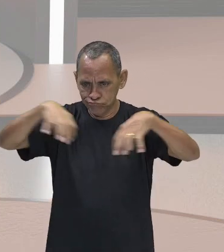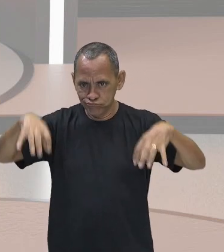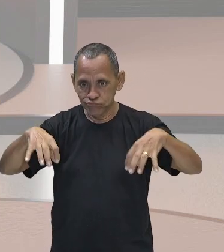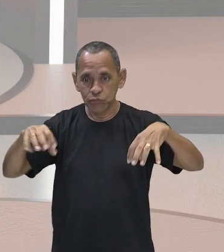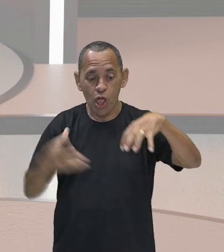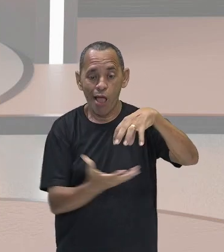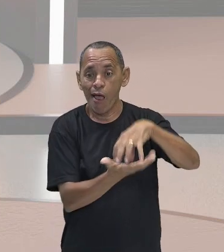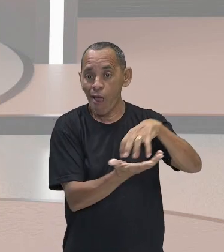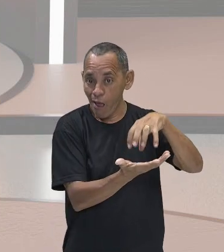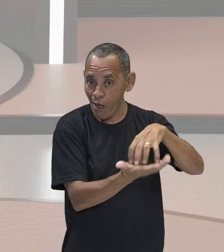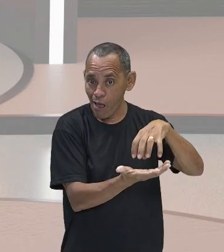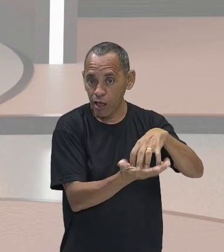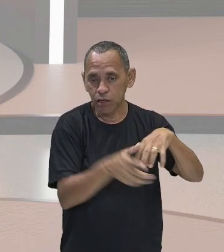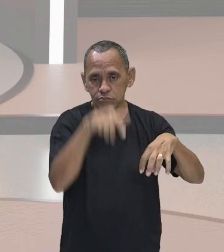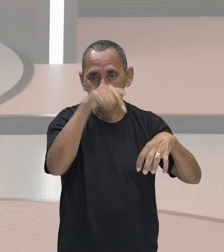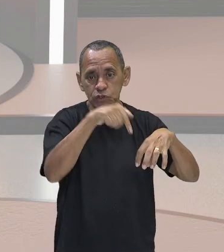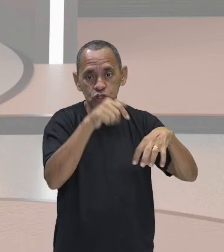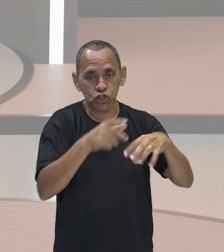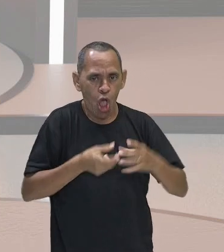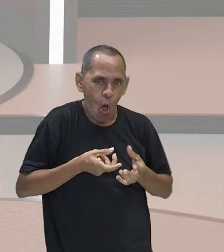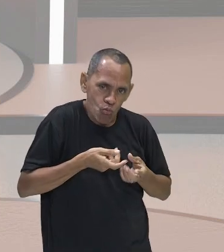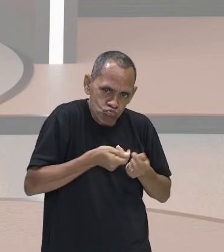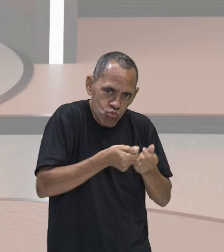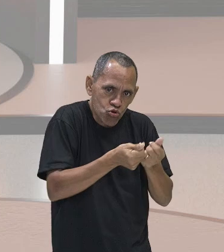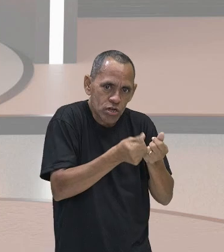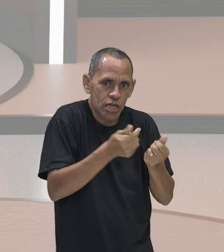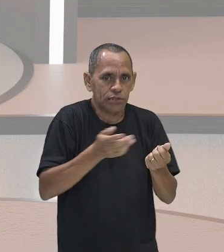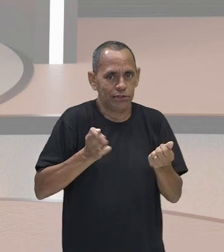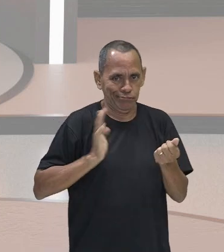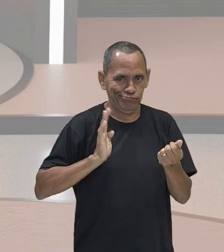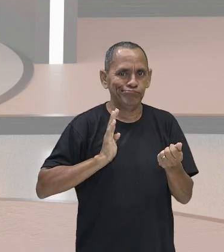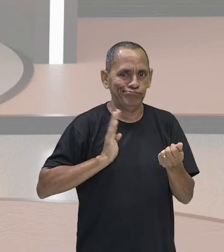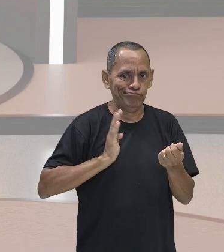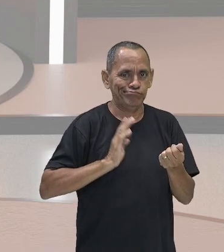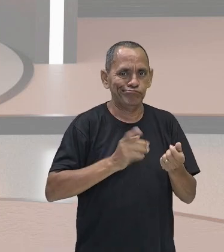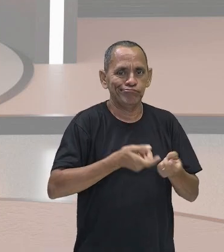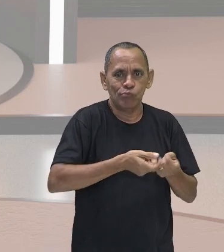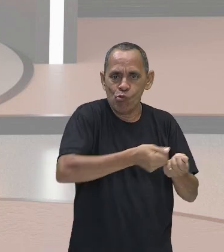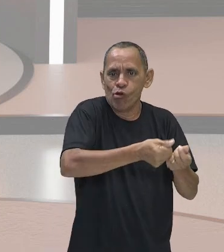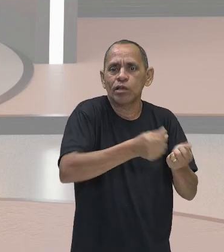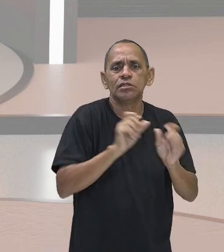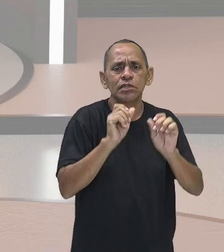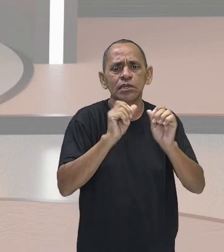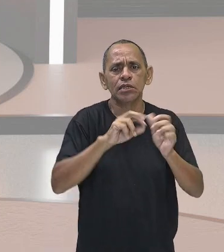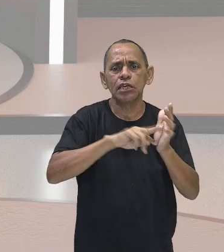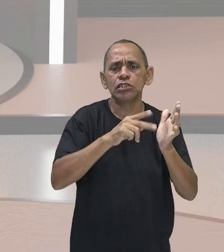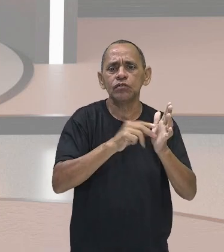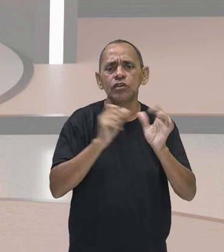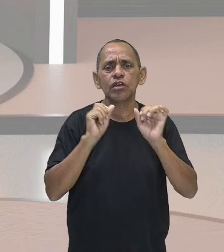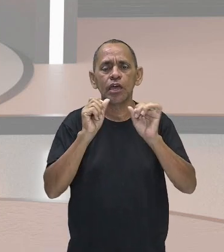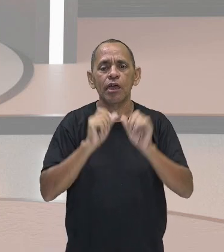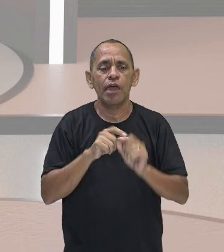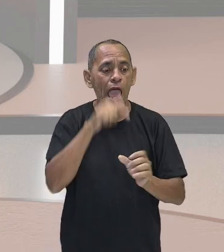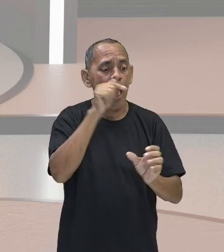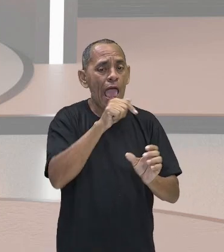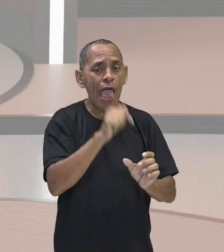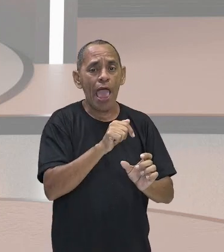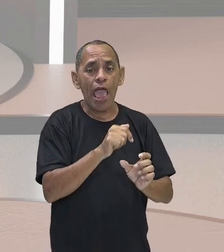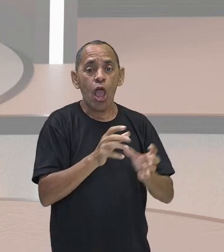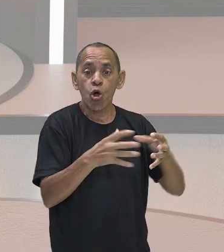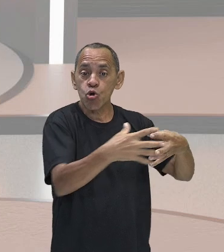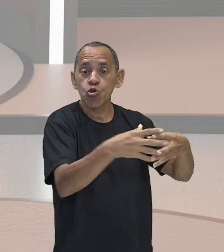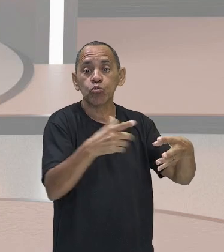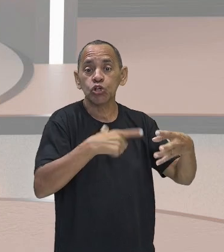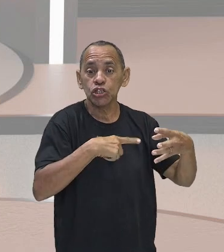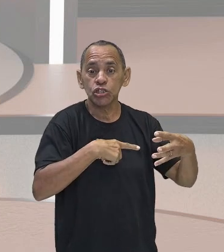de um lado, a burguesia. Quem é a burguesia, professor? É aquele que detém o meio de produção,